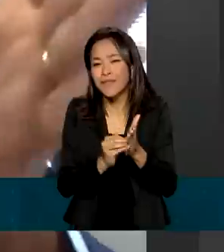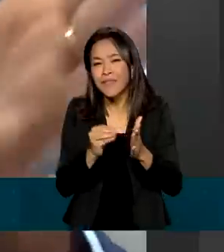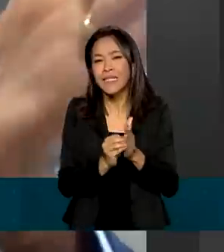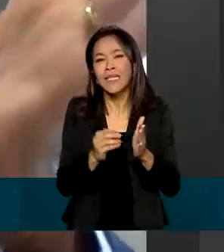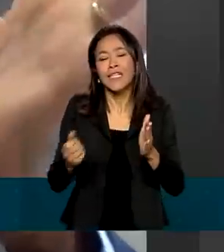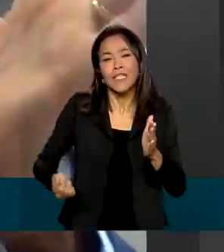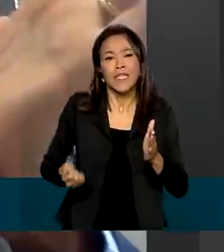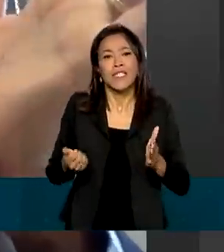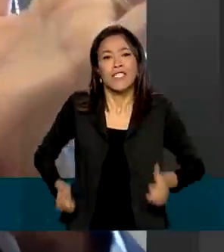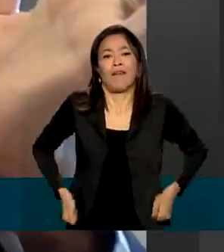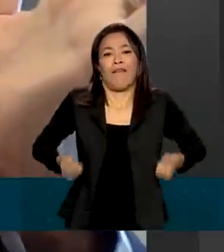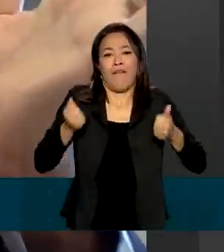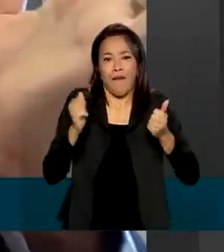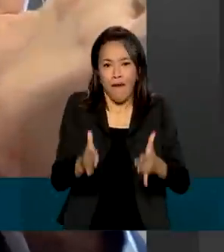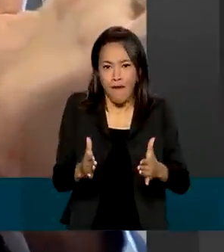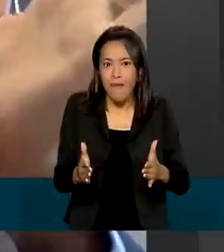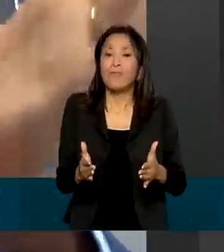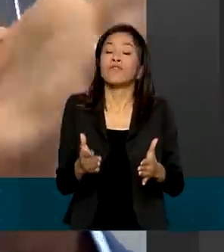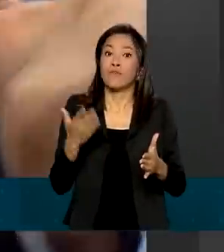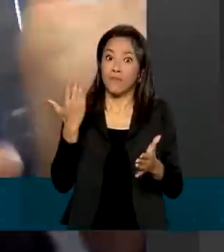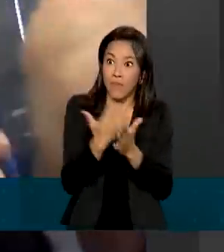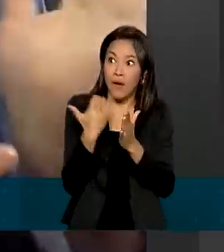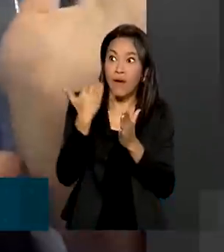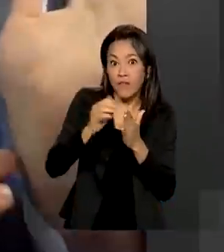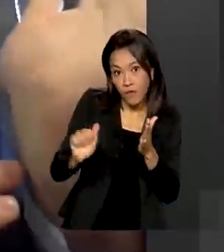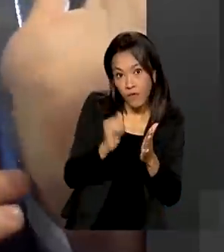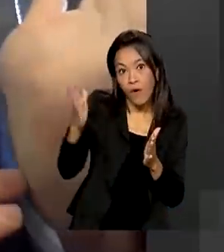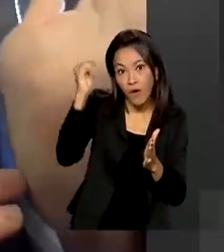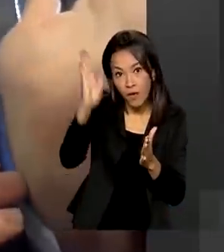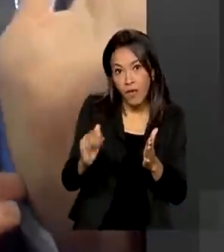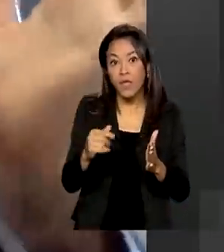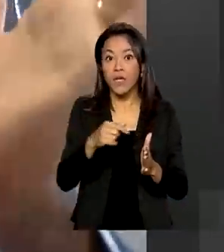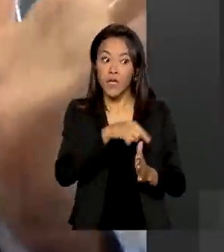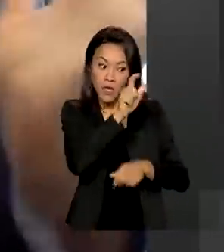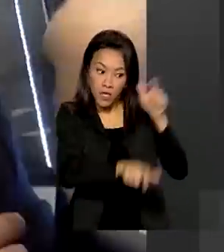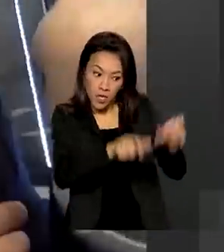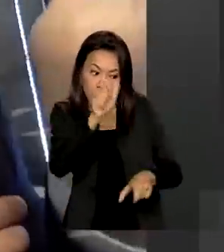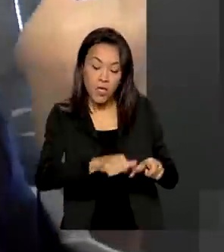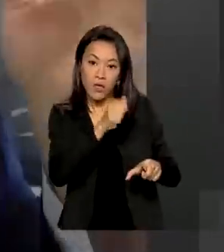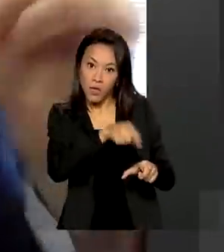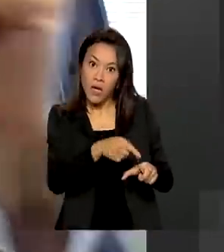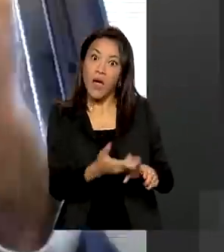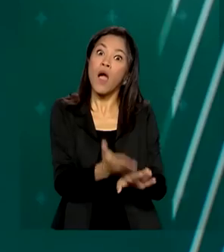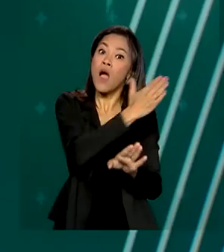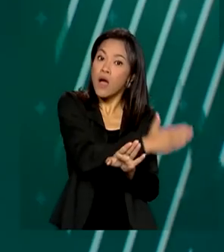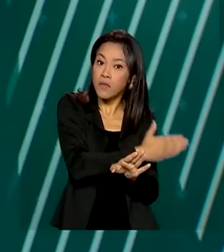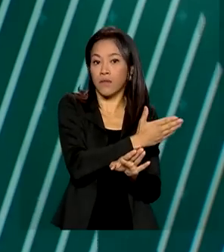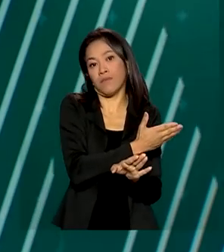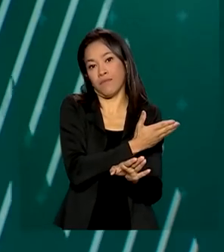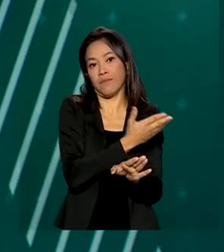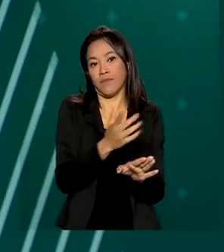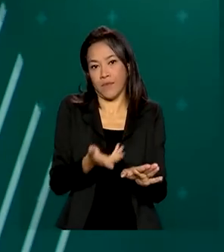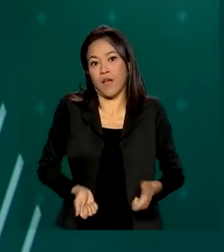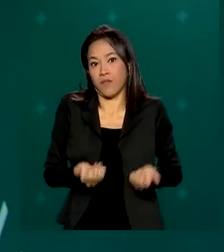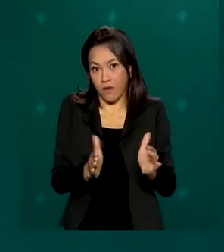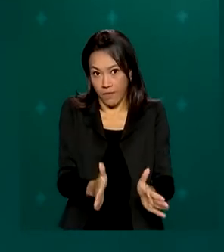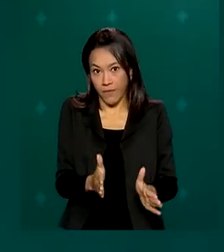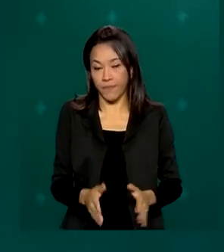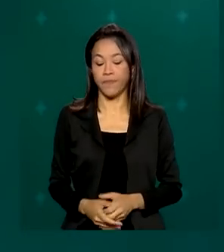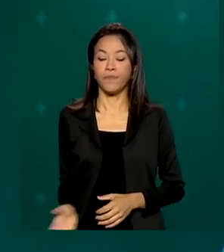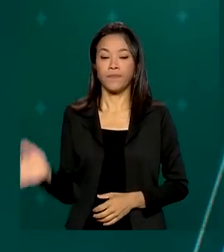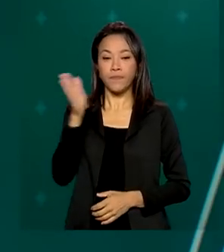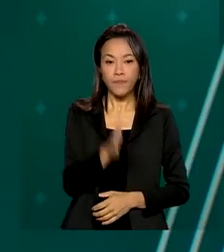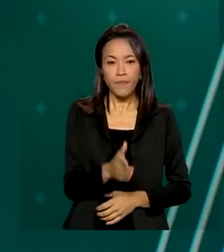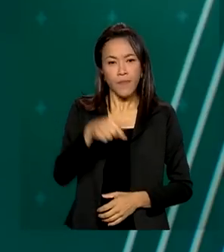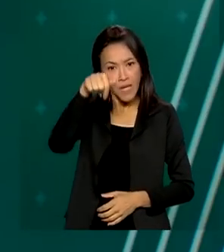despesas no exterior com viagens internacionais, e os brasileiros efetuavam no pré-pandemia. E o desempenho do